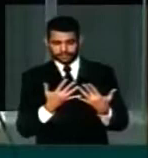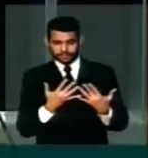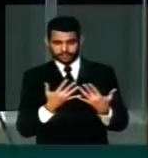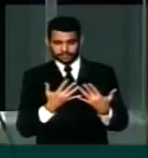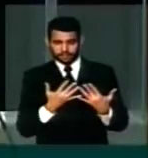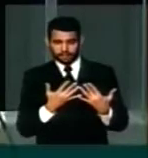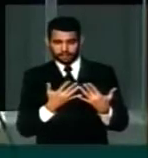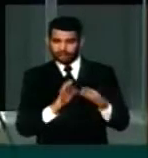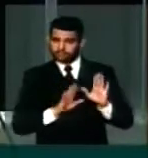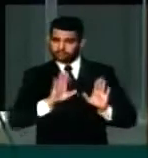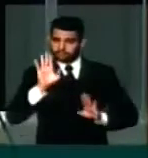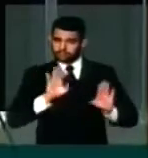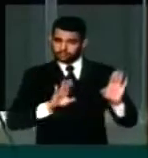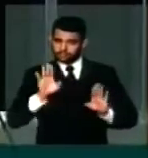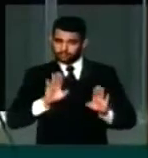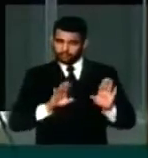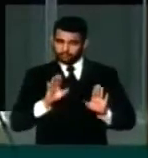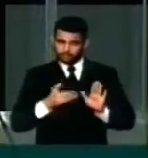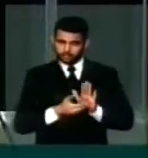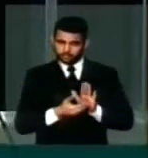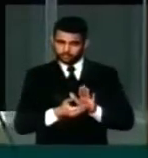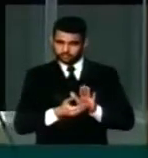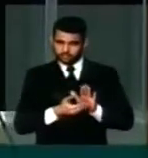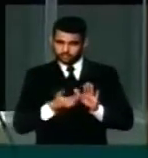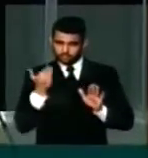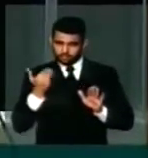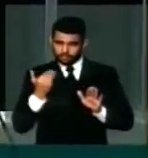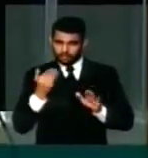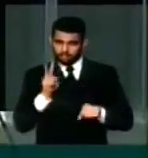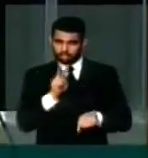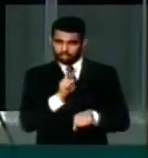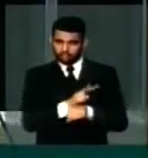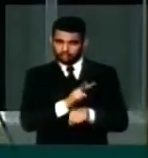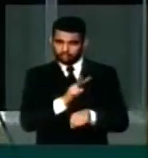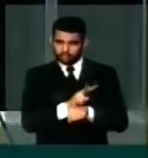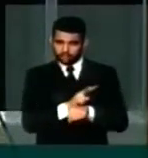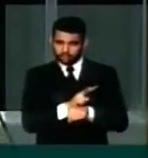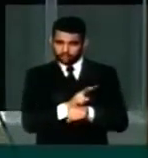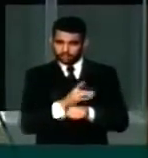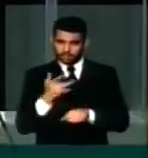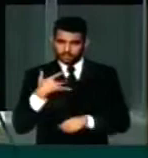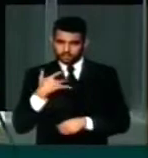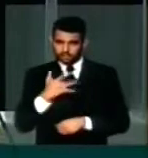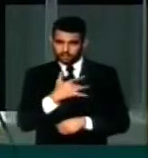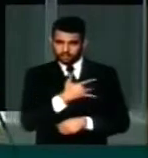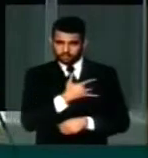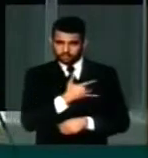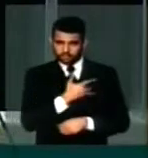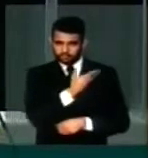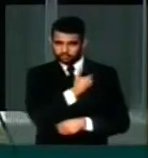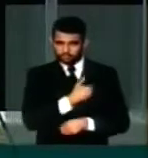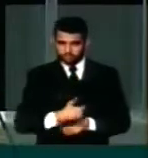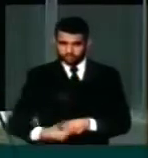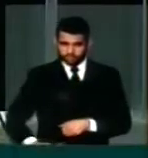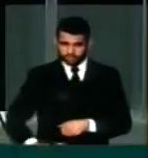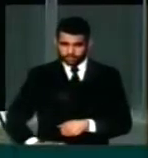Este destaque supressivo é em defesa da saúde pública.